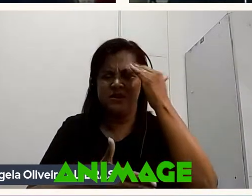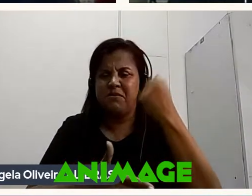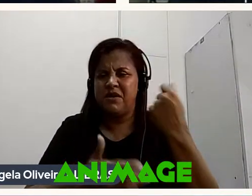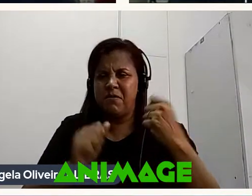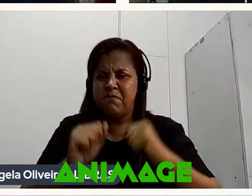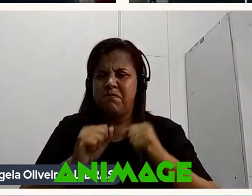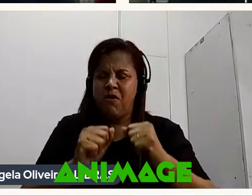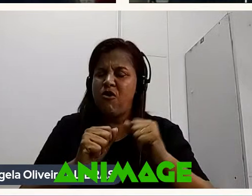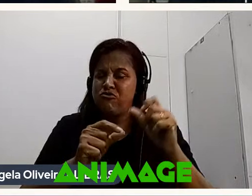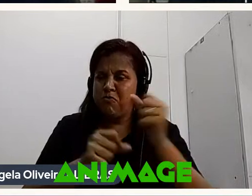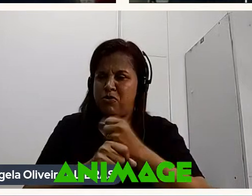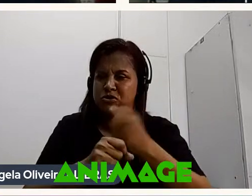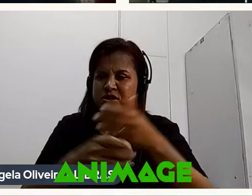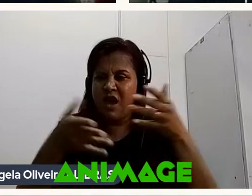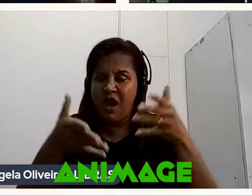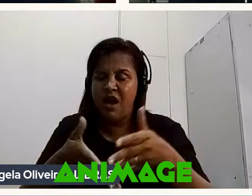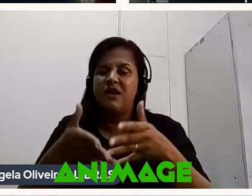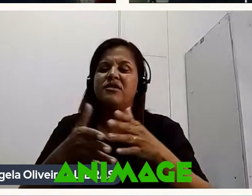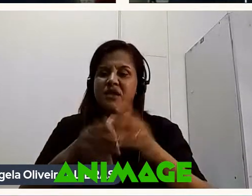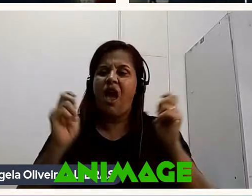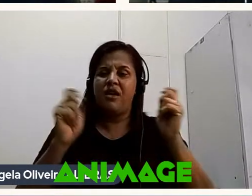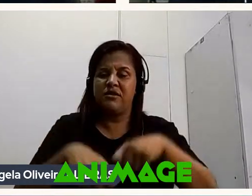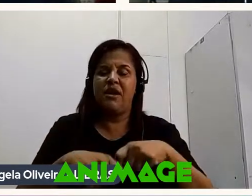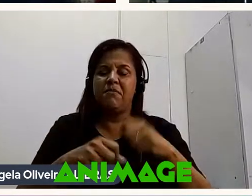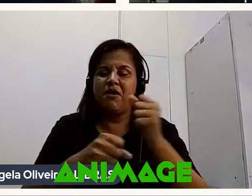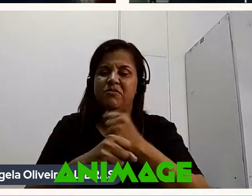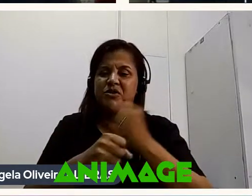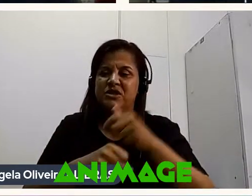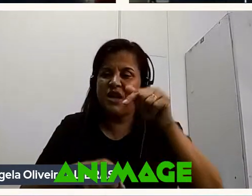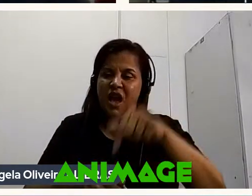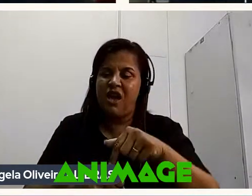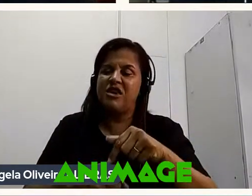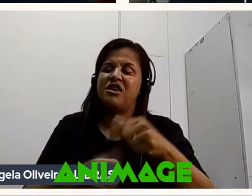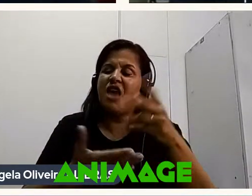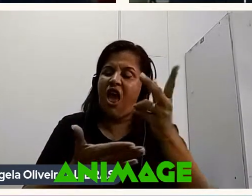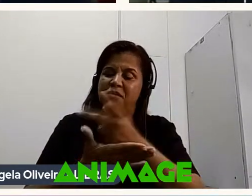Produzir aqui A gente é capaz De produzir animação De qualidade